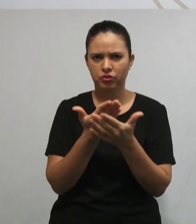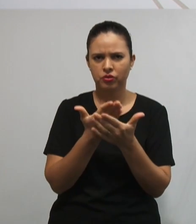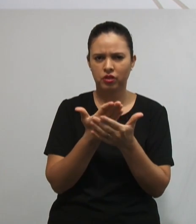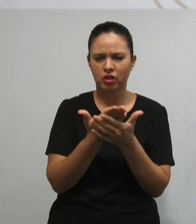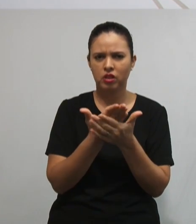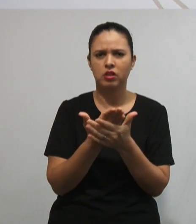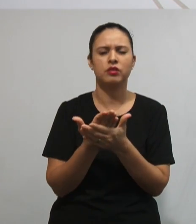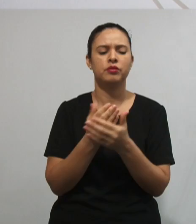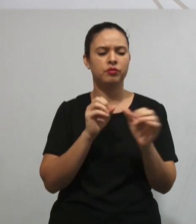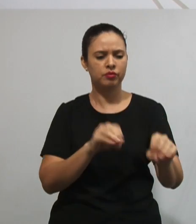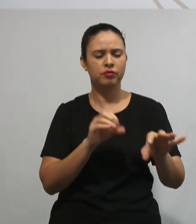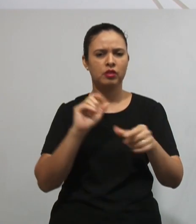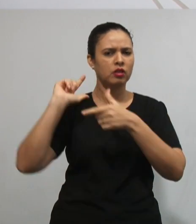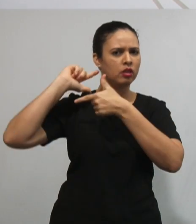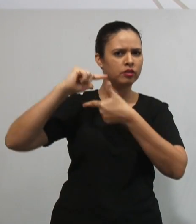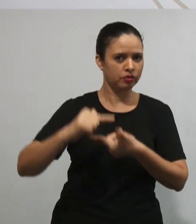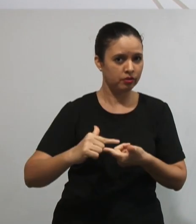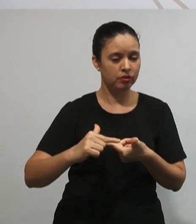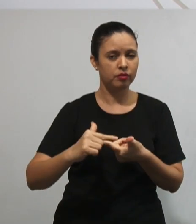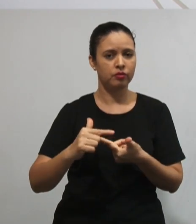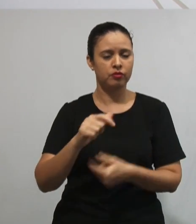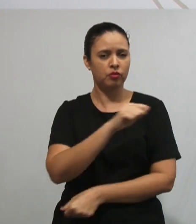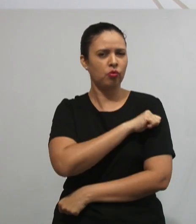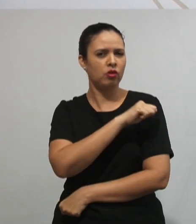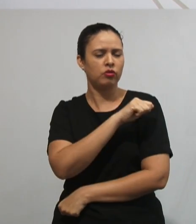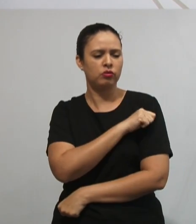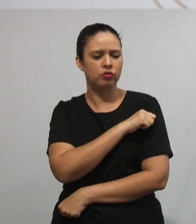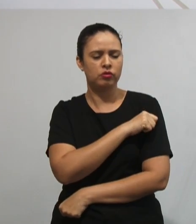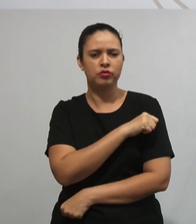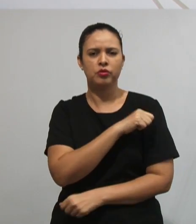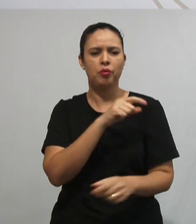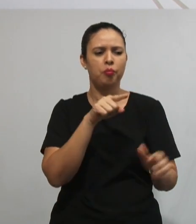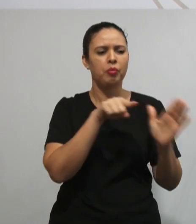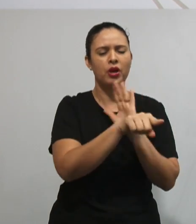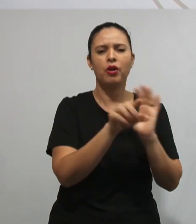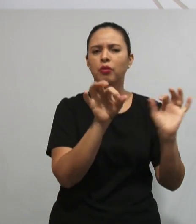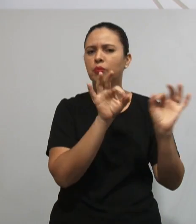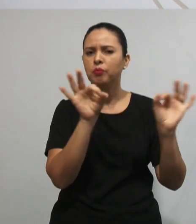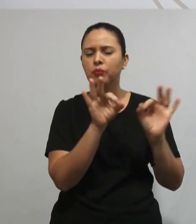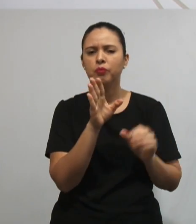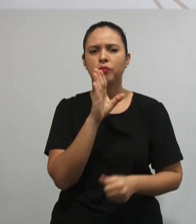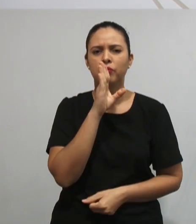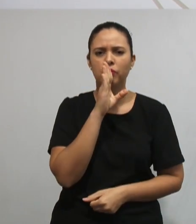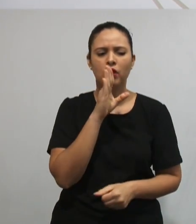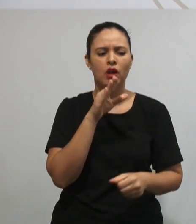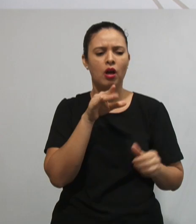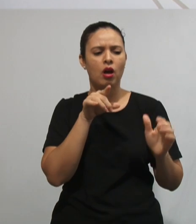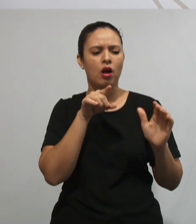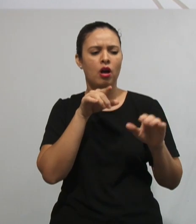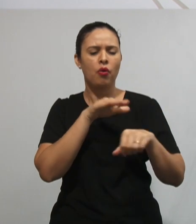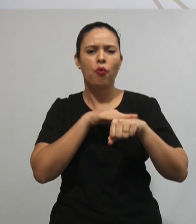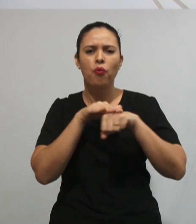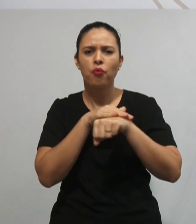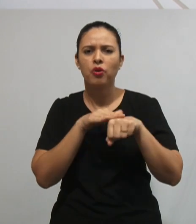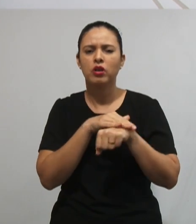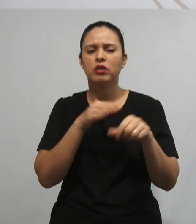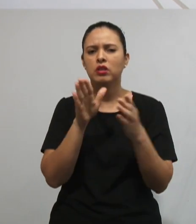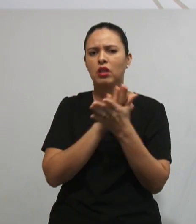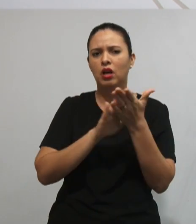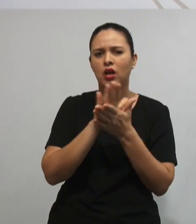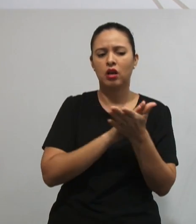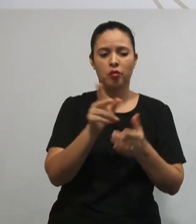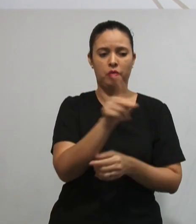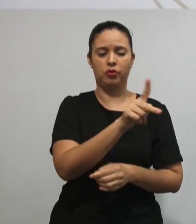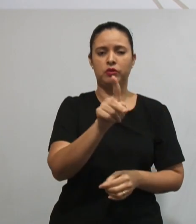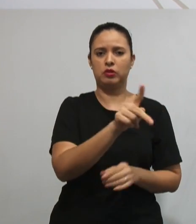tradicional. No ensino tradicional, o aluno não pergunta, o aluno não dialoga, não questiona o professor, os